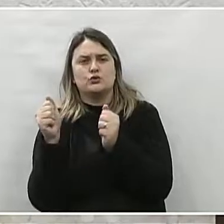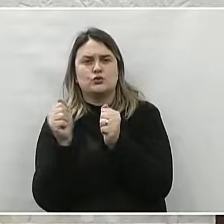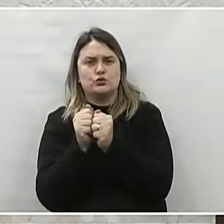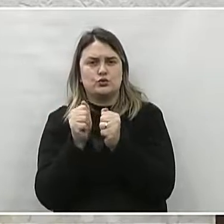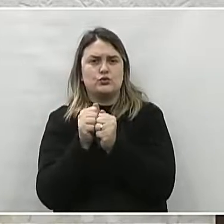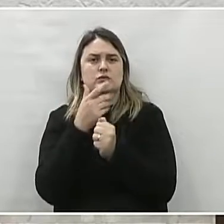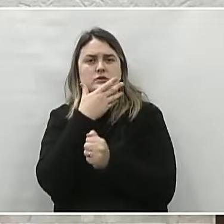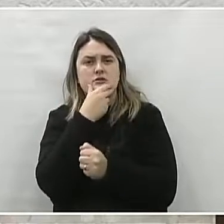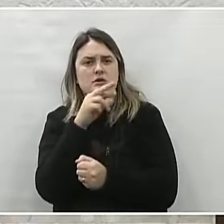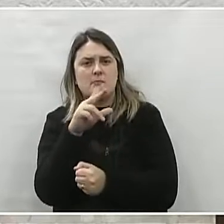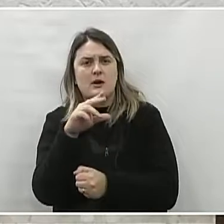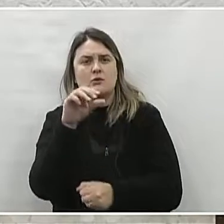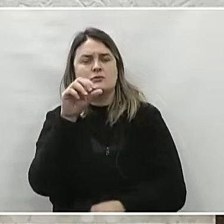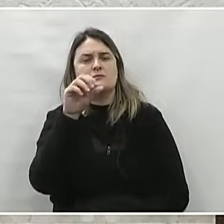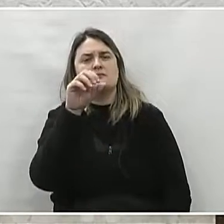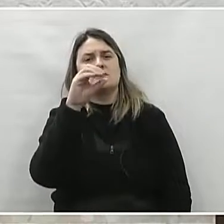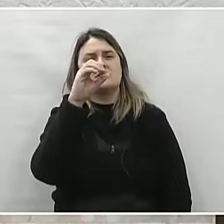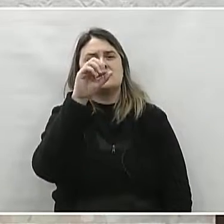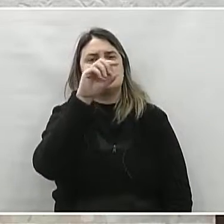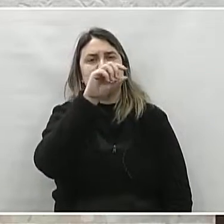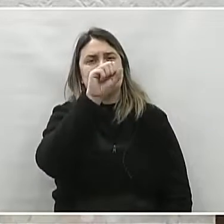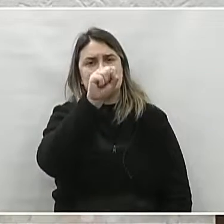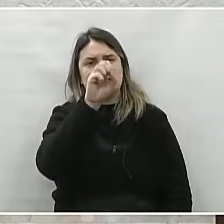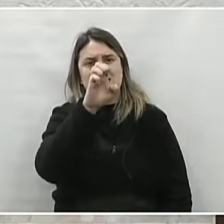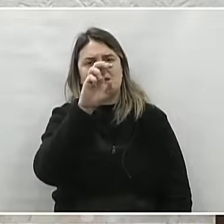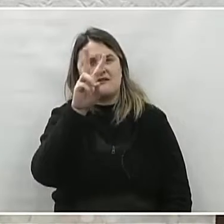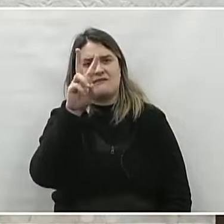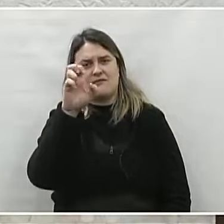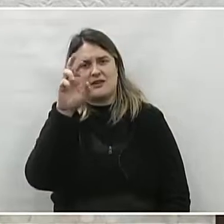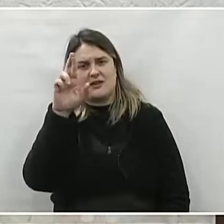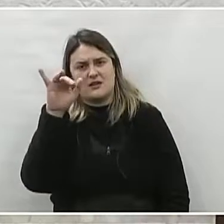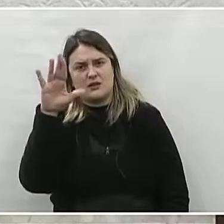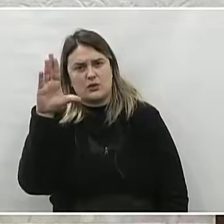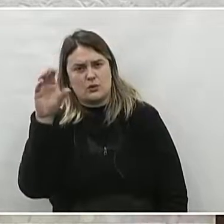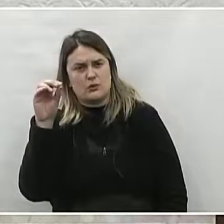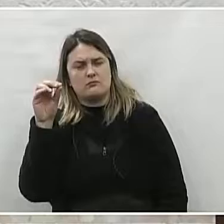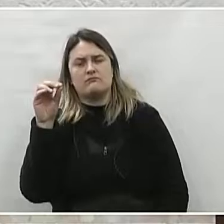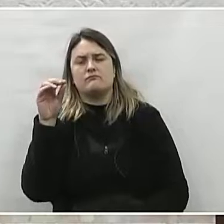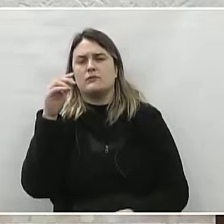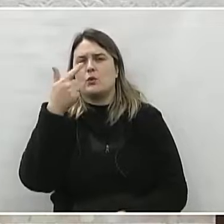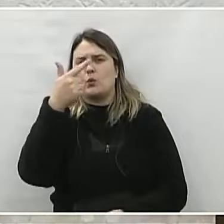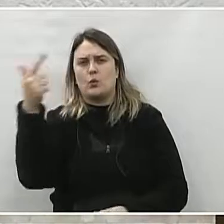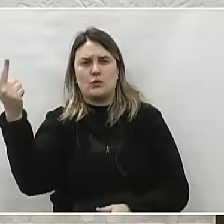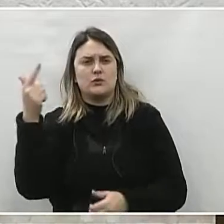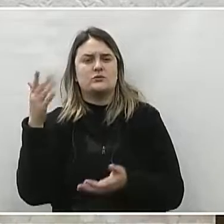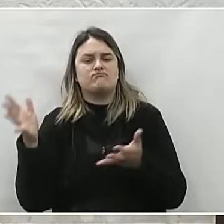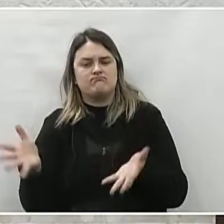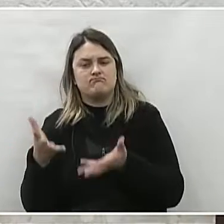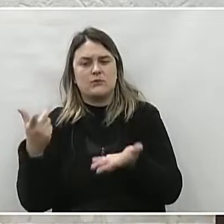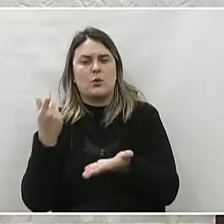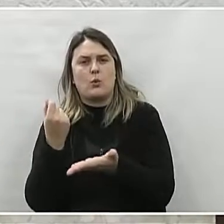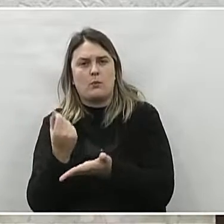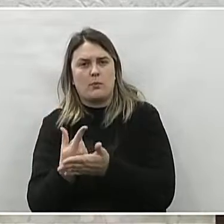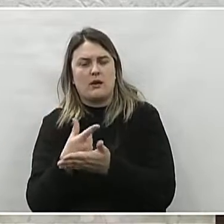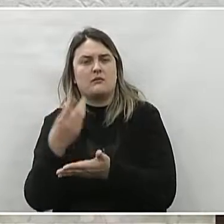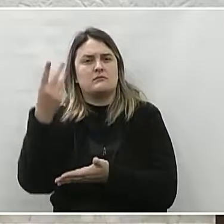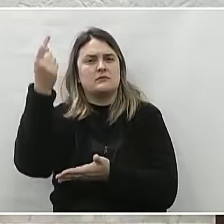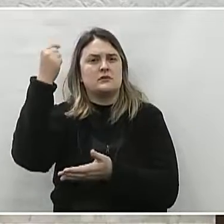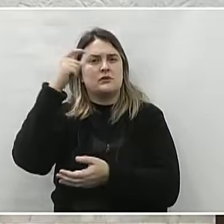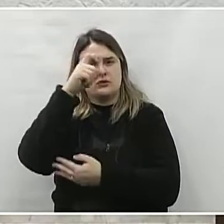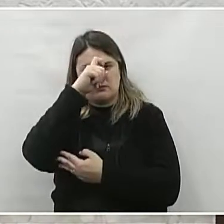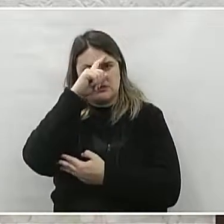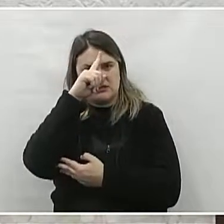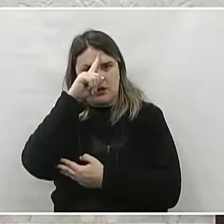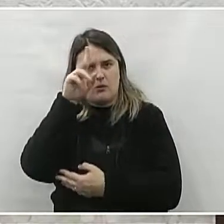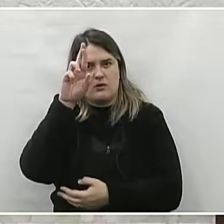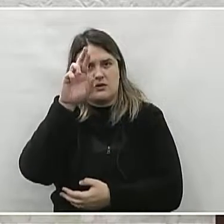Severino Maxinã, e demais familiares, incentivaram e apoiaram a compra do terreno e construção do antigo hospital